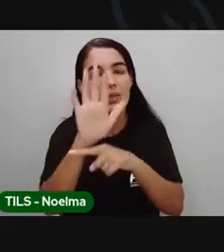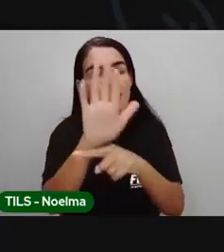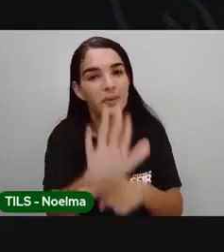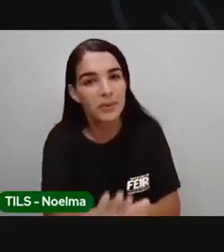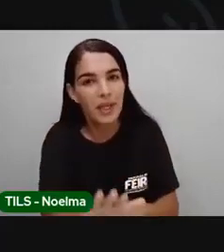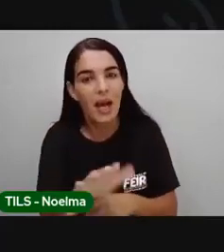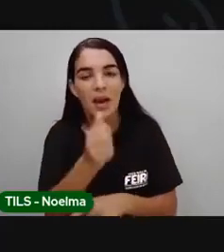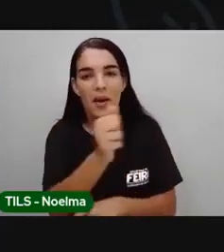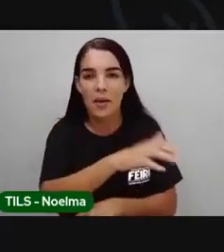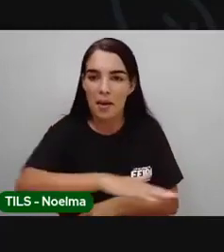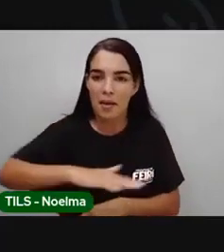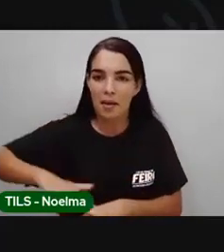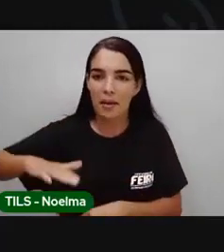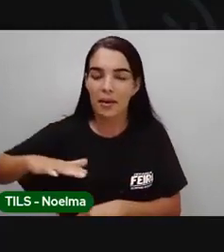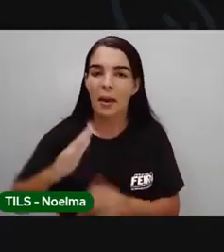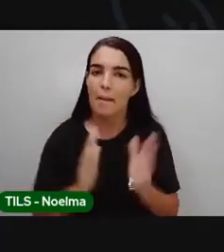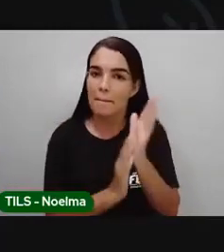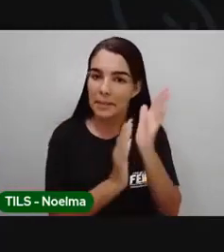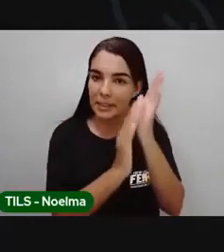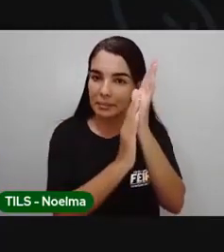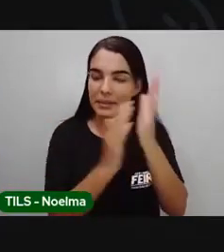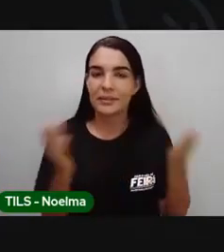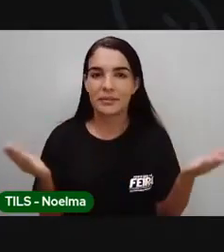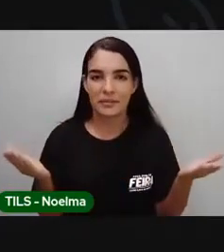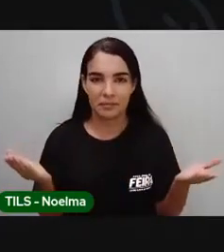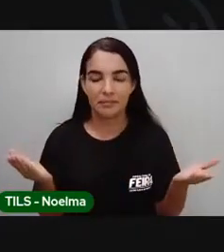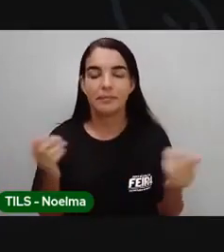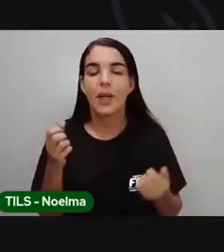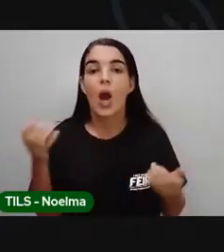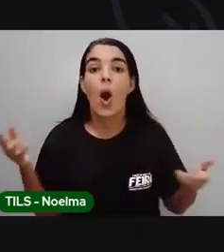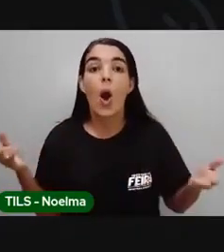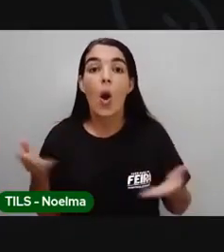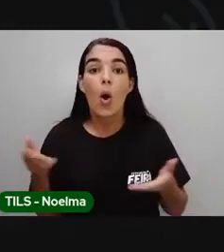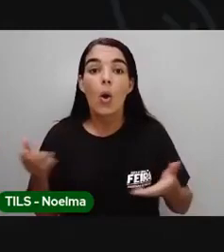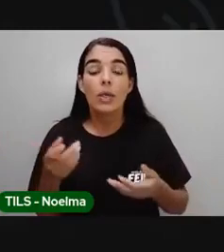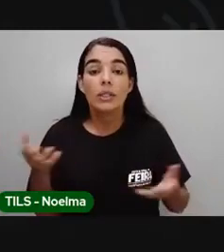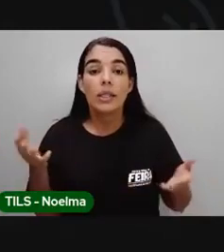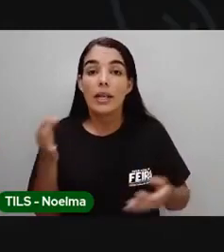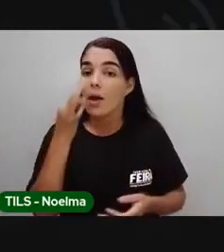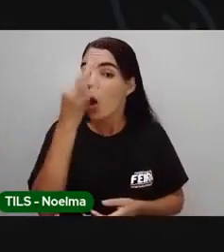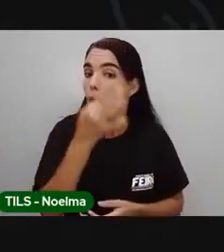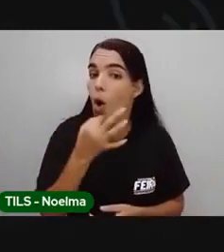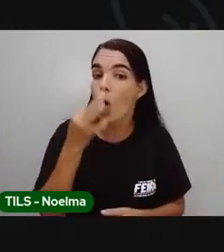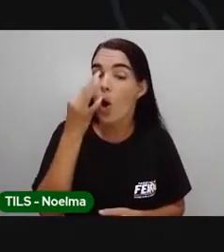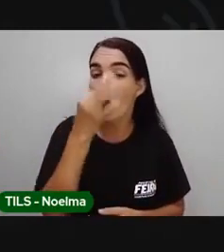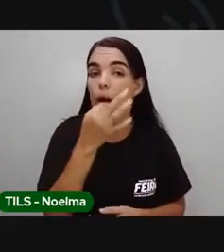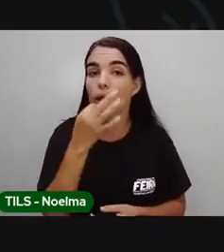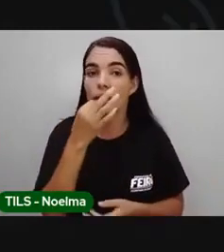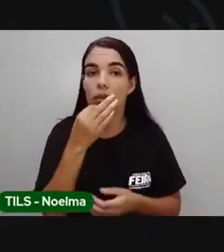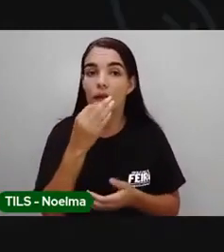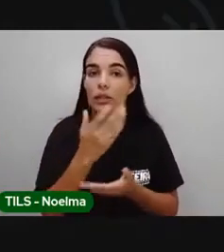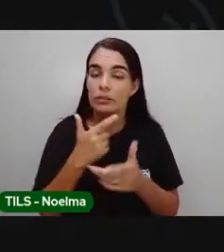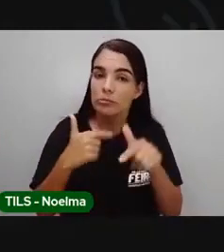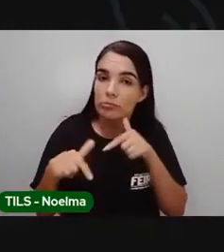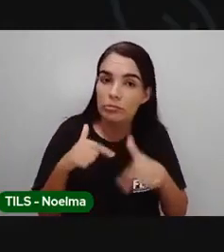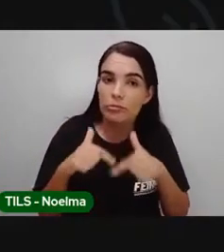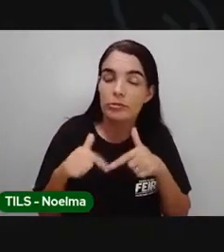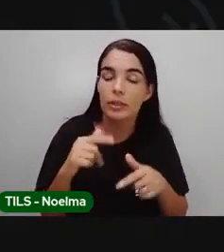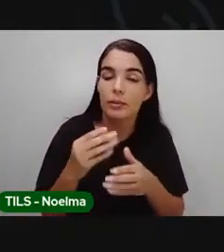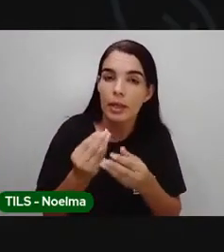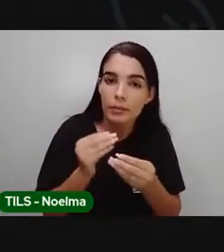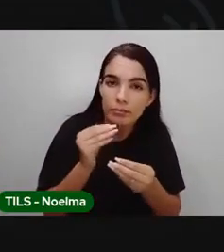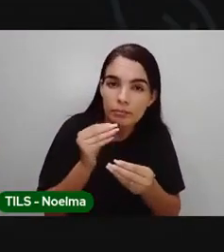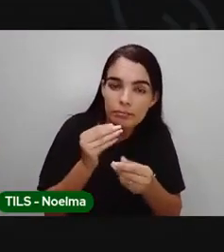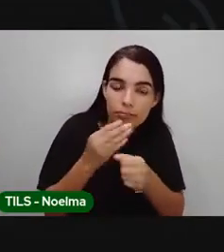Parabéns, de verdade! Na aula de hoje, nós vamos exercitar a oralidade. A oralidade é a sua